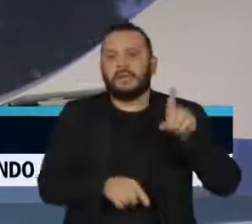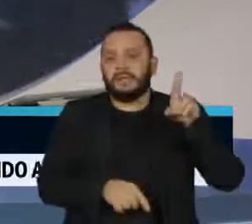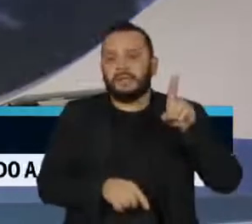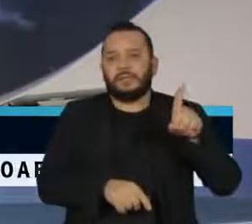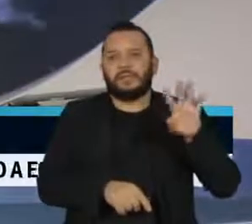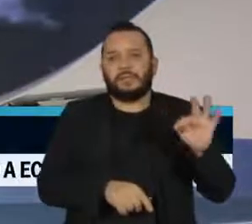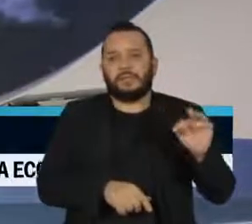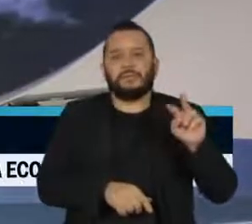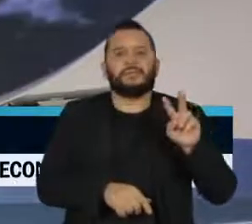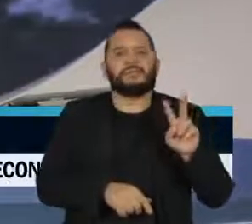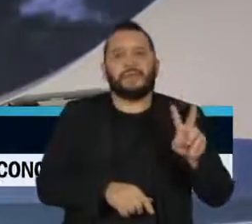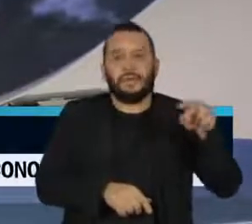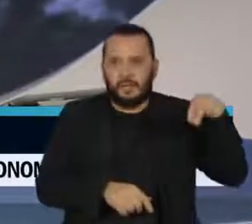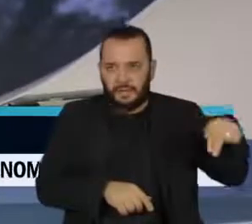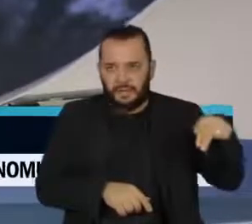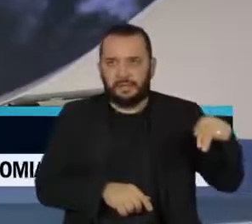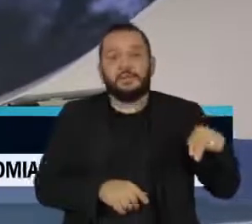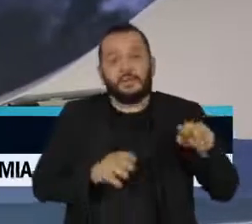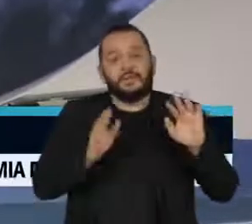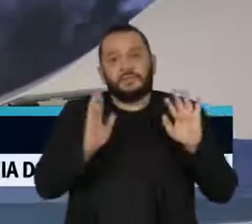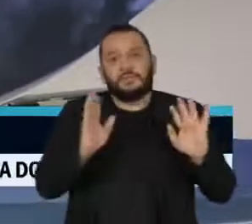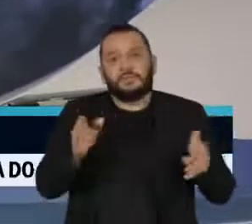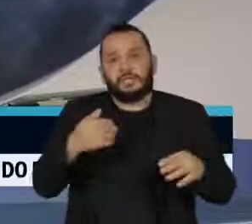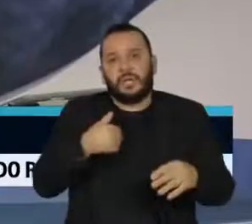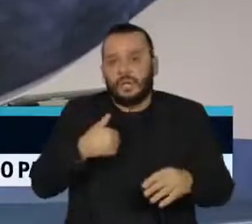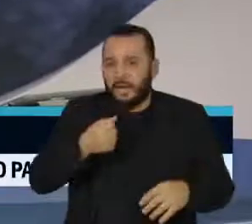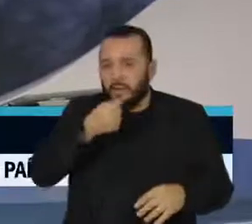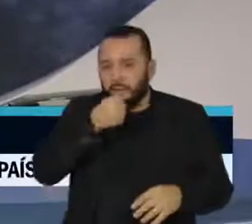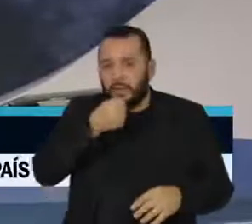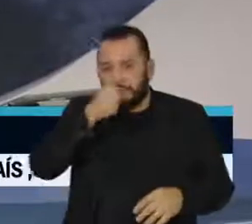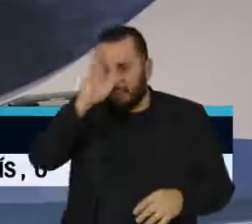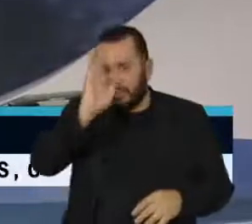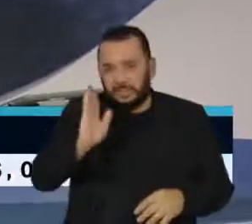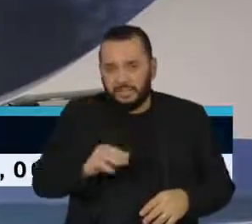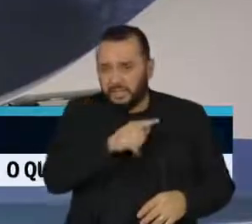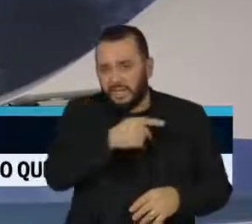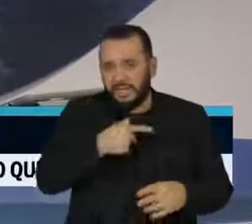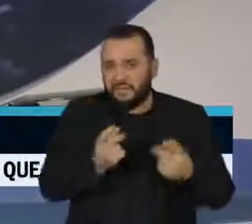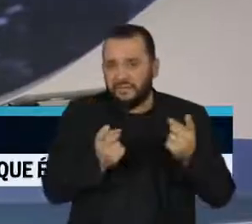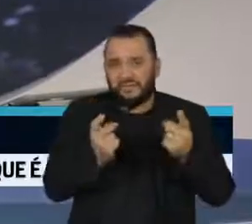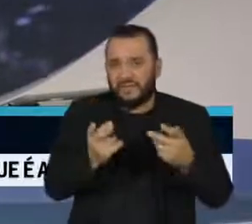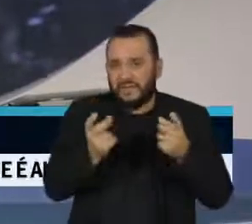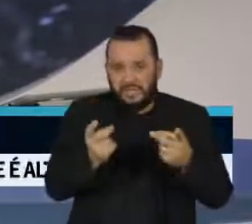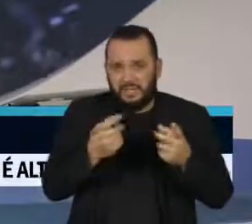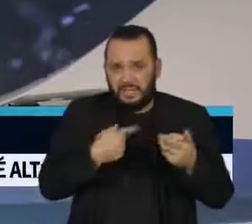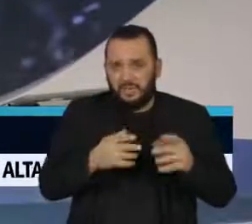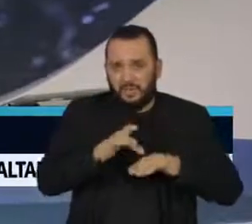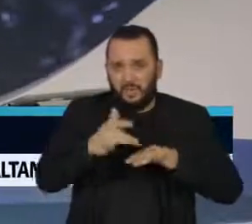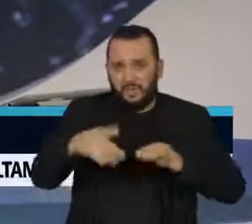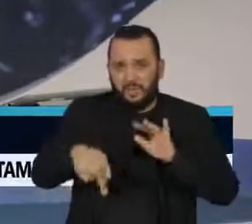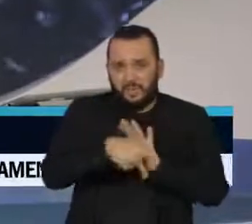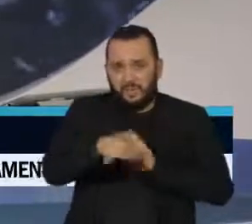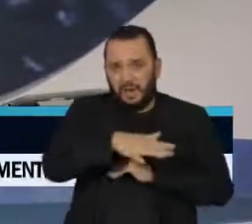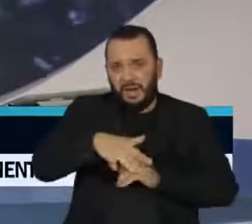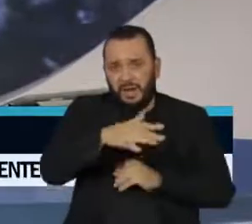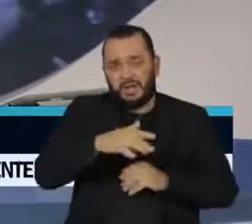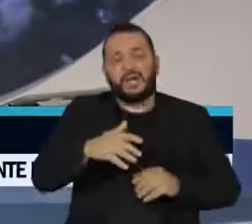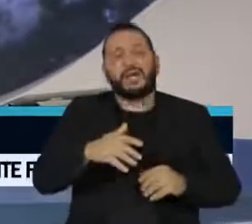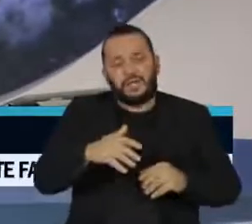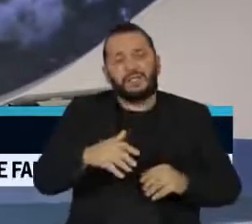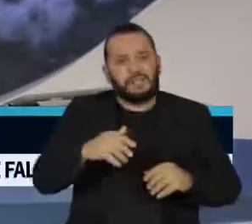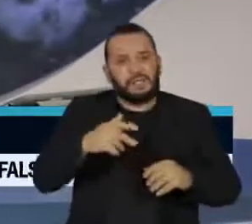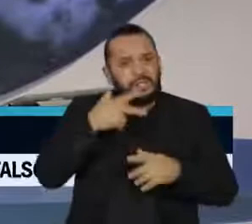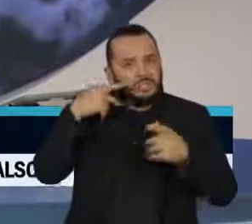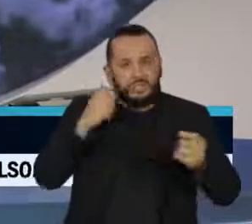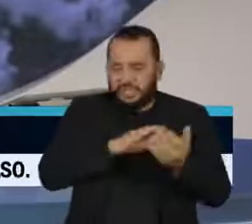Em nota, a empresa disse que não foi procurada pelo Repórter Brasil, que não comercializa o metal vindo de terras indígenas, como também não faz